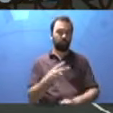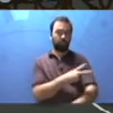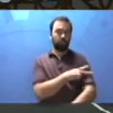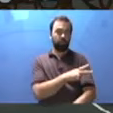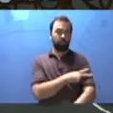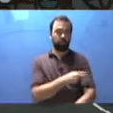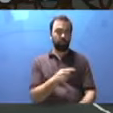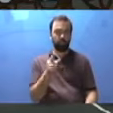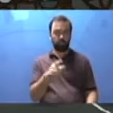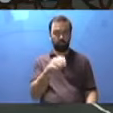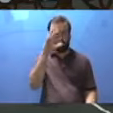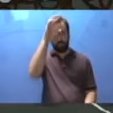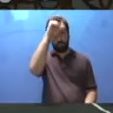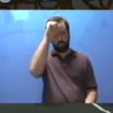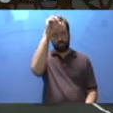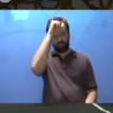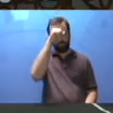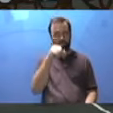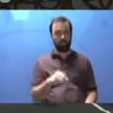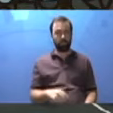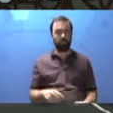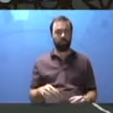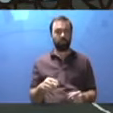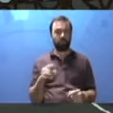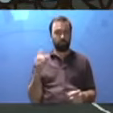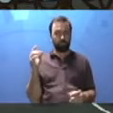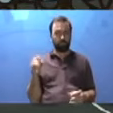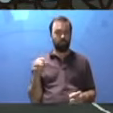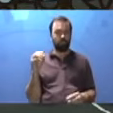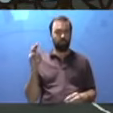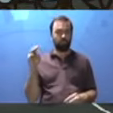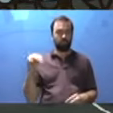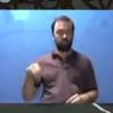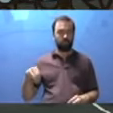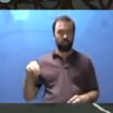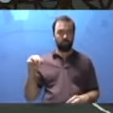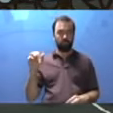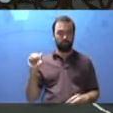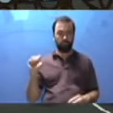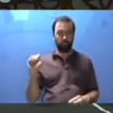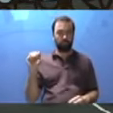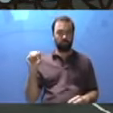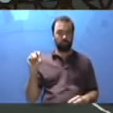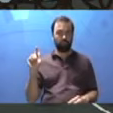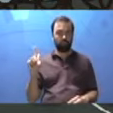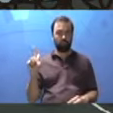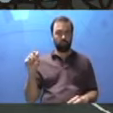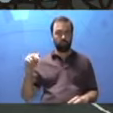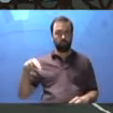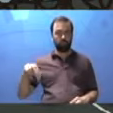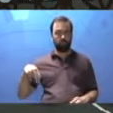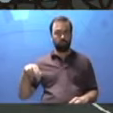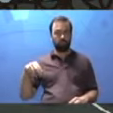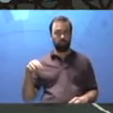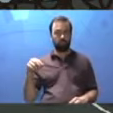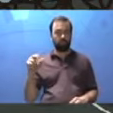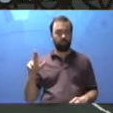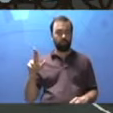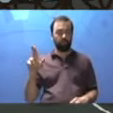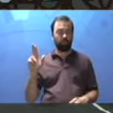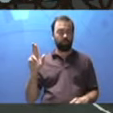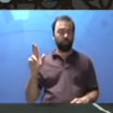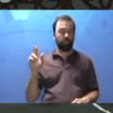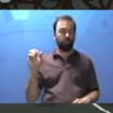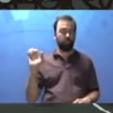segundo ano, você aprendeu que a maquete é a apresentação em miniatura de um lugar.